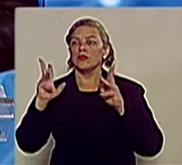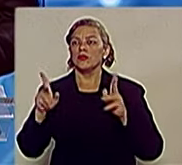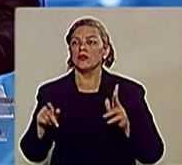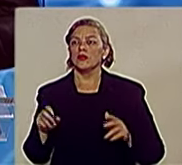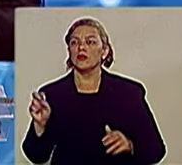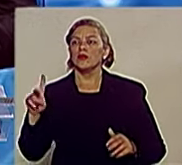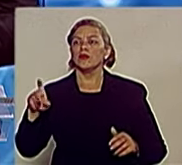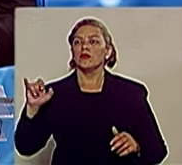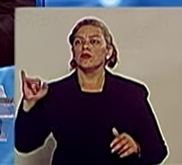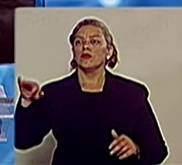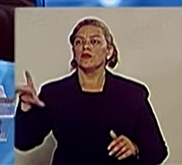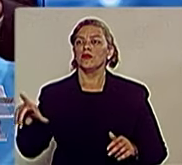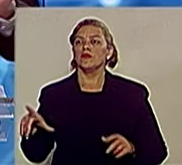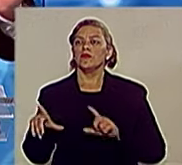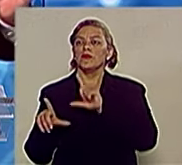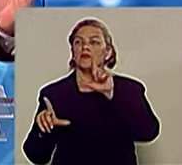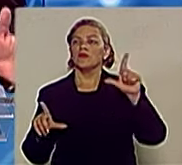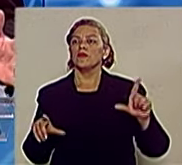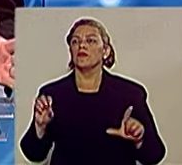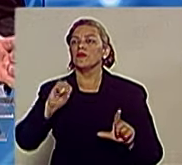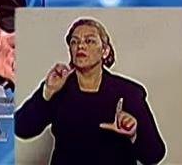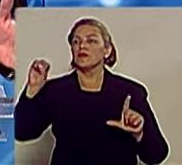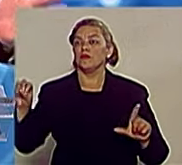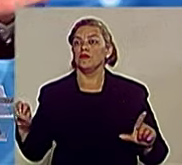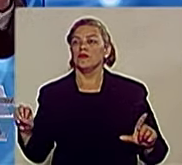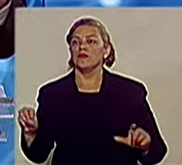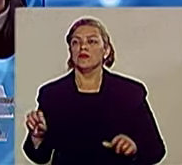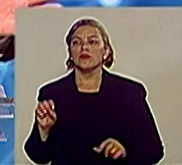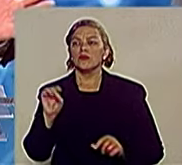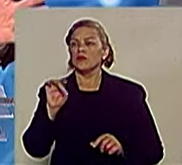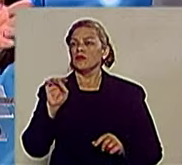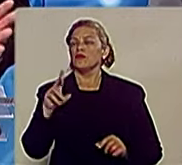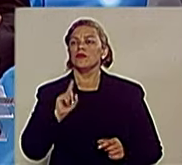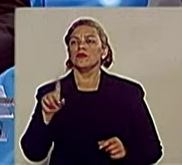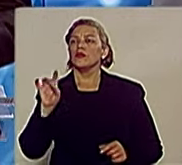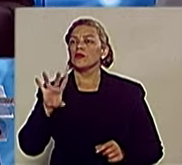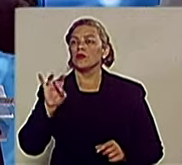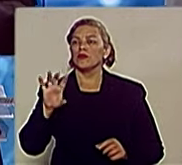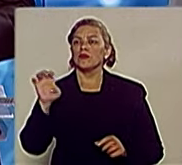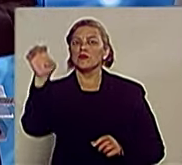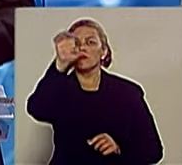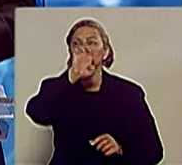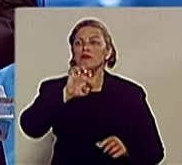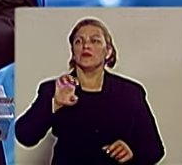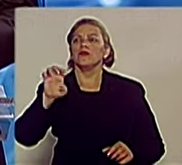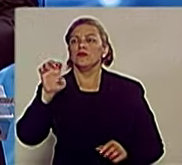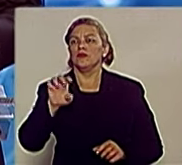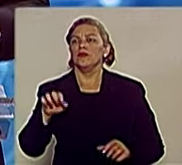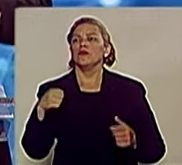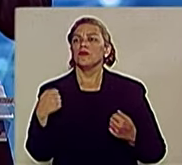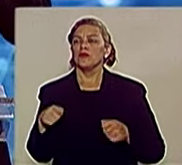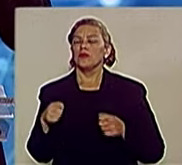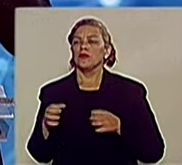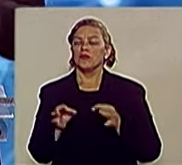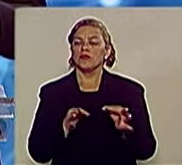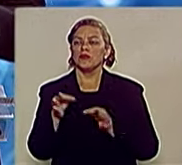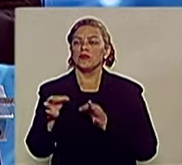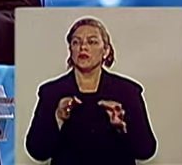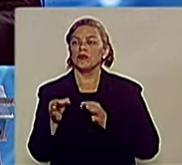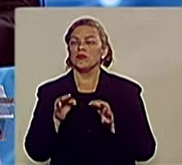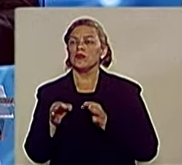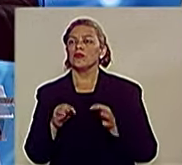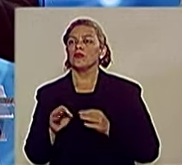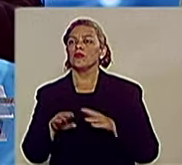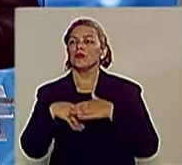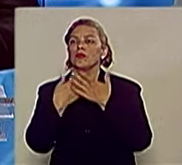fazer a Via Leste. Tudo isso não pode ficar só no mapa, só mostrando o planejamento e gastando-se milhões com esse planejamento. Nós temos que entregar para